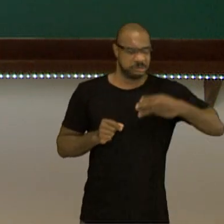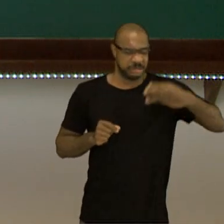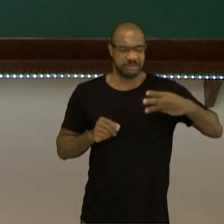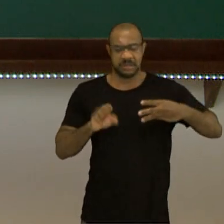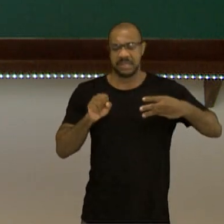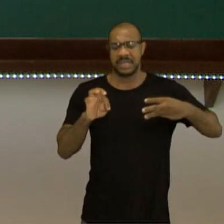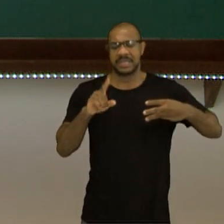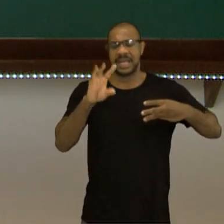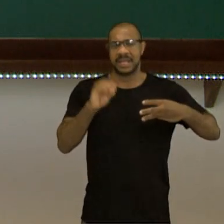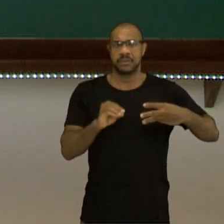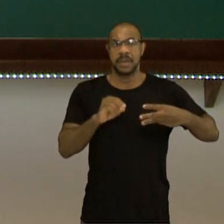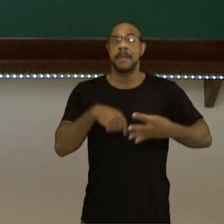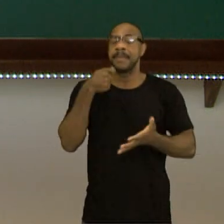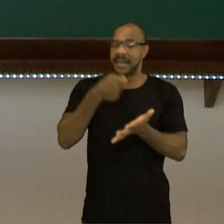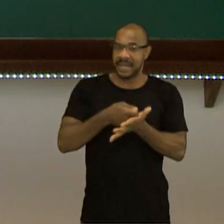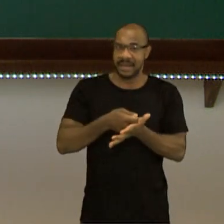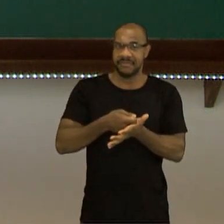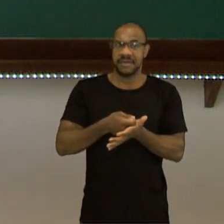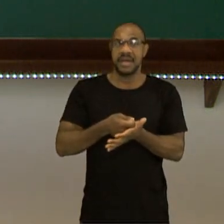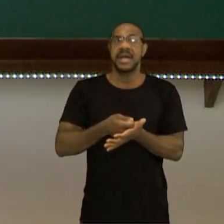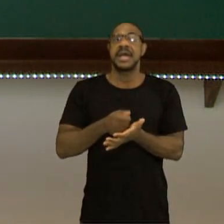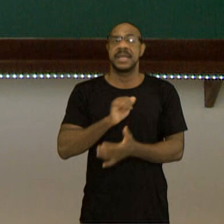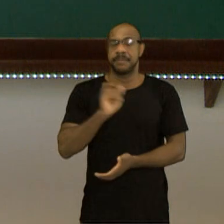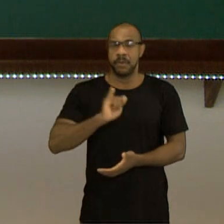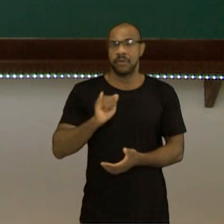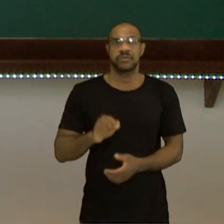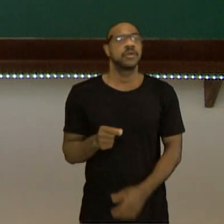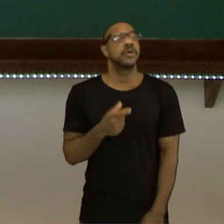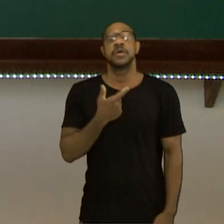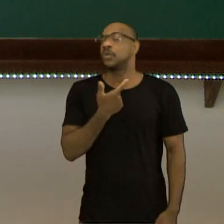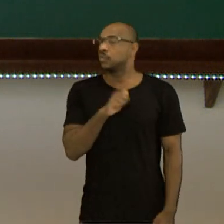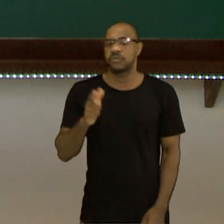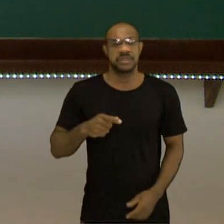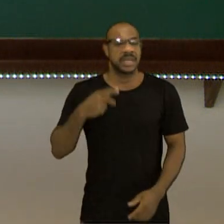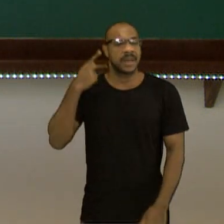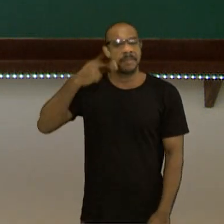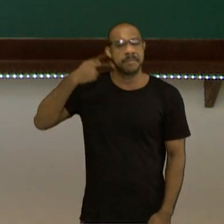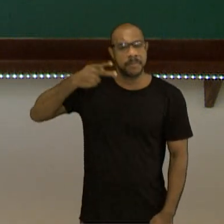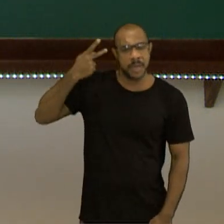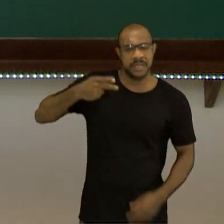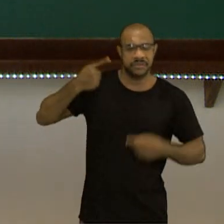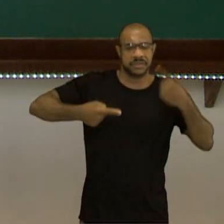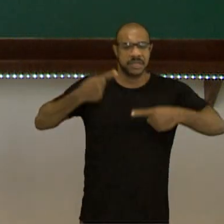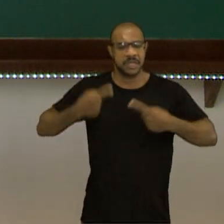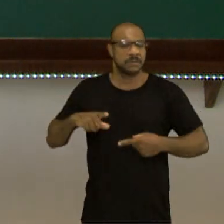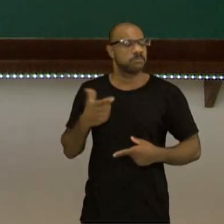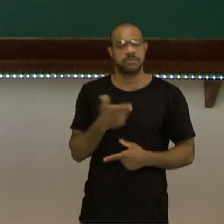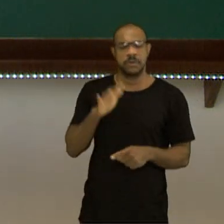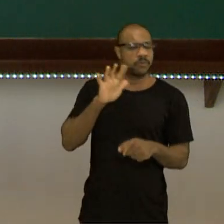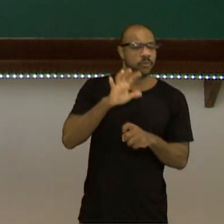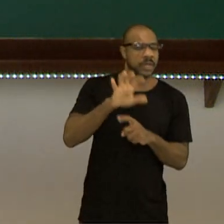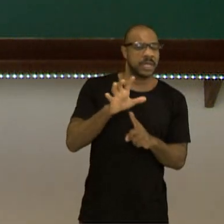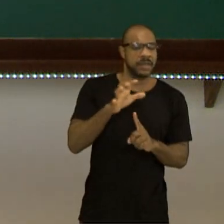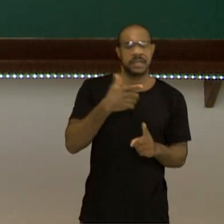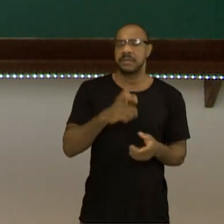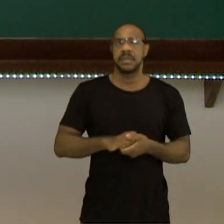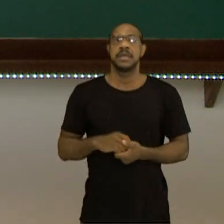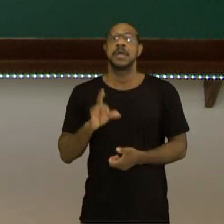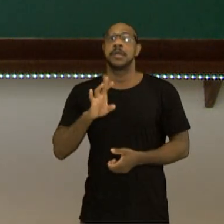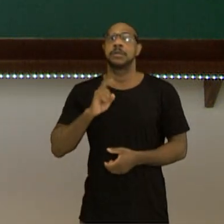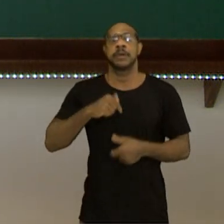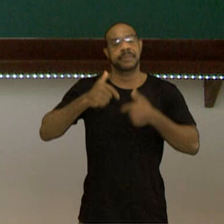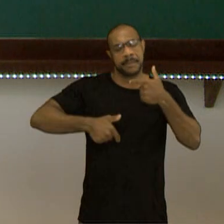pagava impostos, não tinha representatividade na política e tinha apenas, então, deveres.